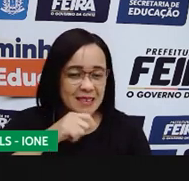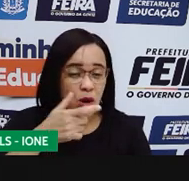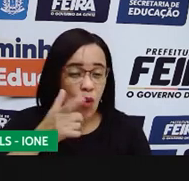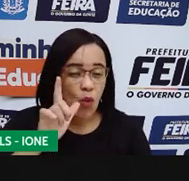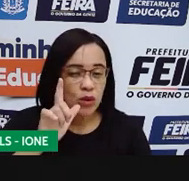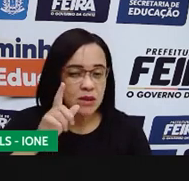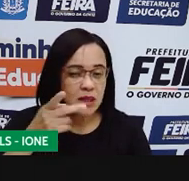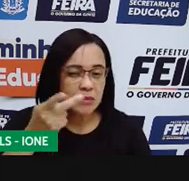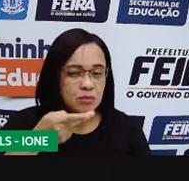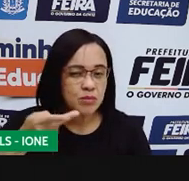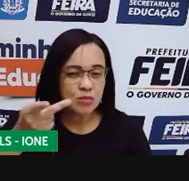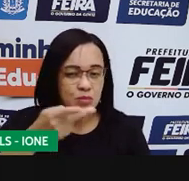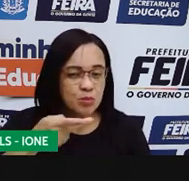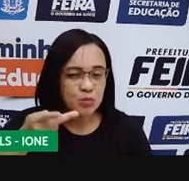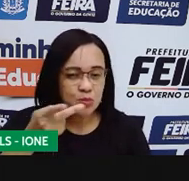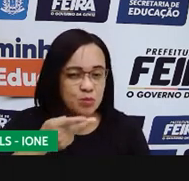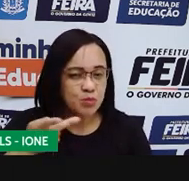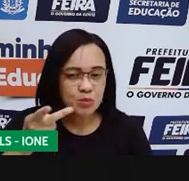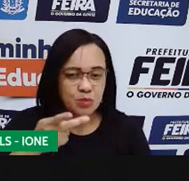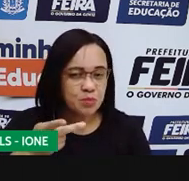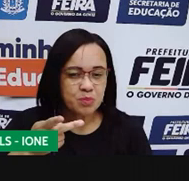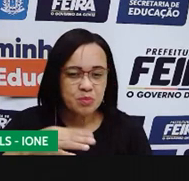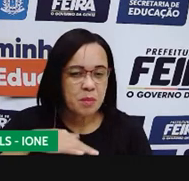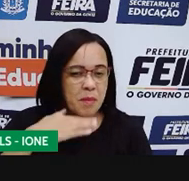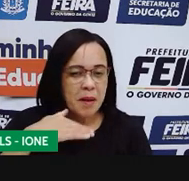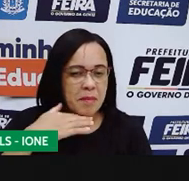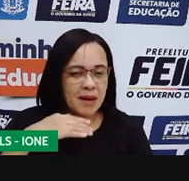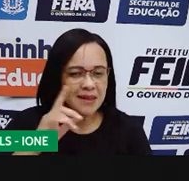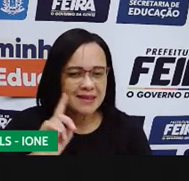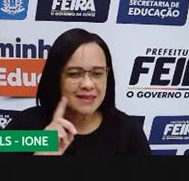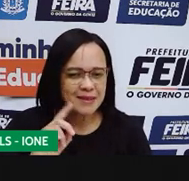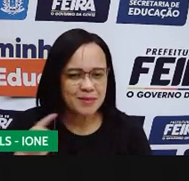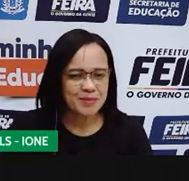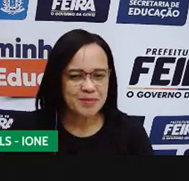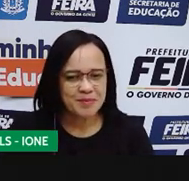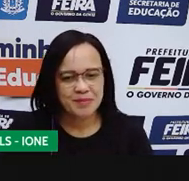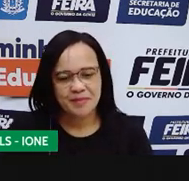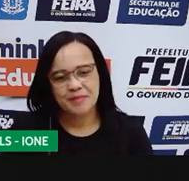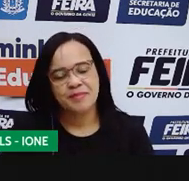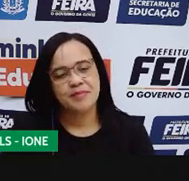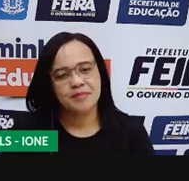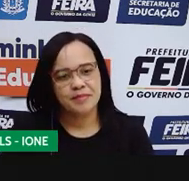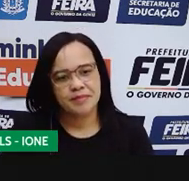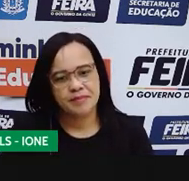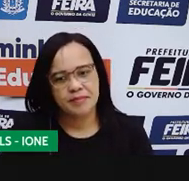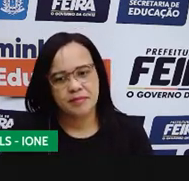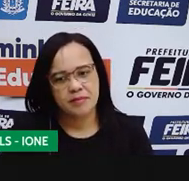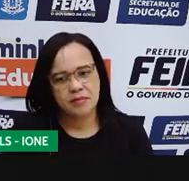outra. Ó. Aqui, a gente viu a mãe. Então, a avó não caiu.